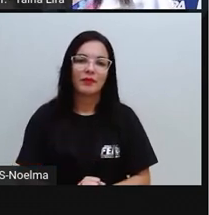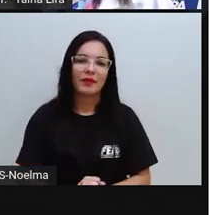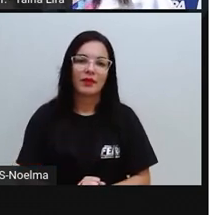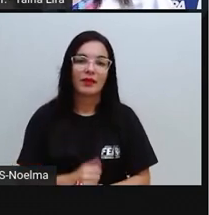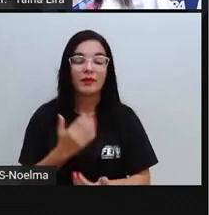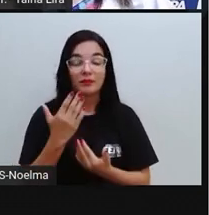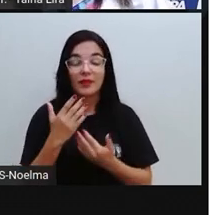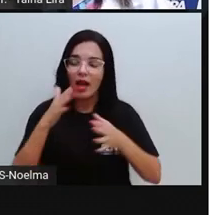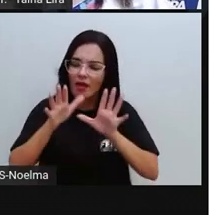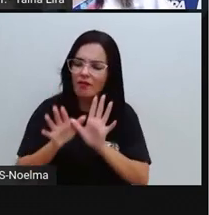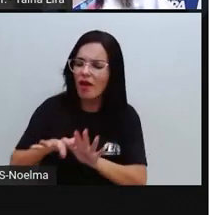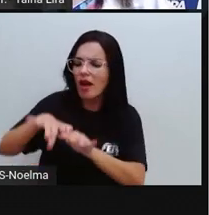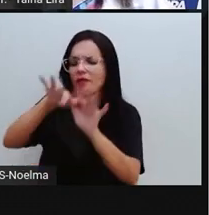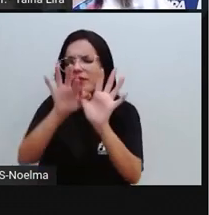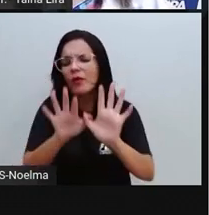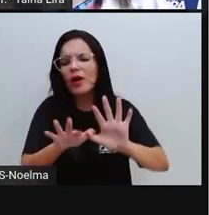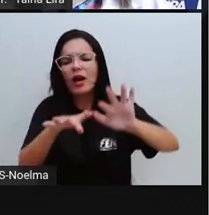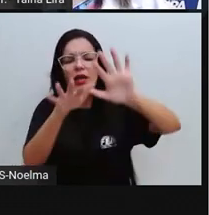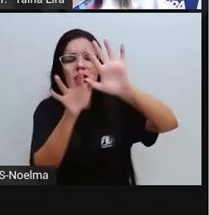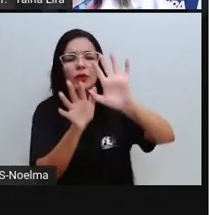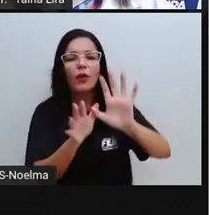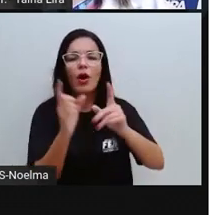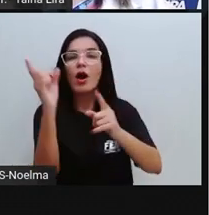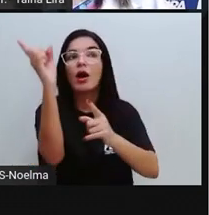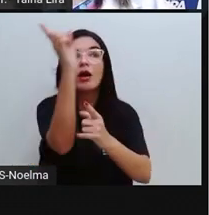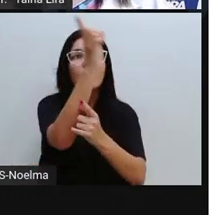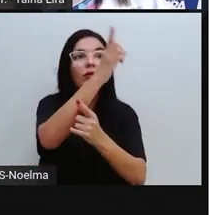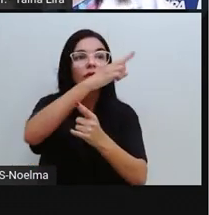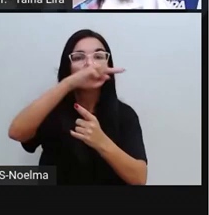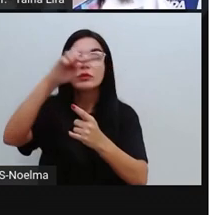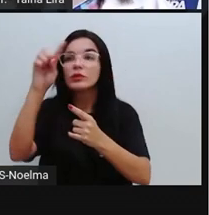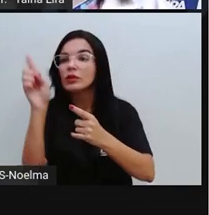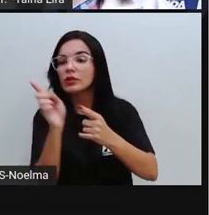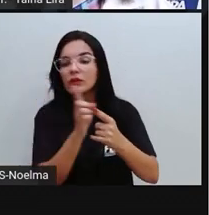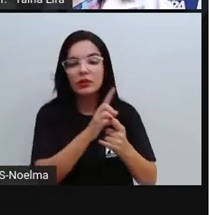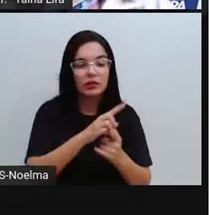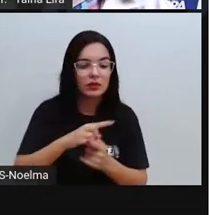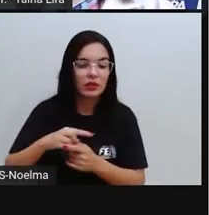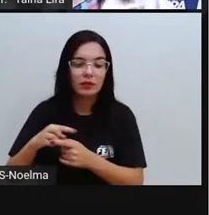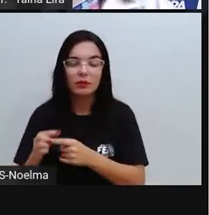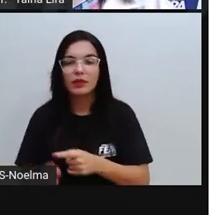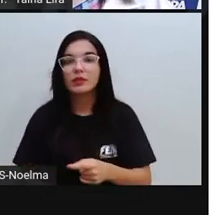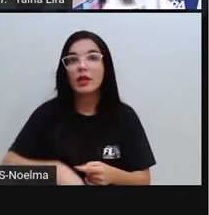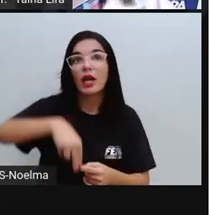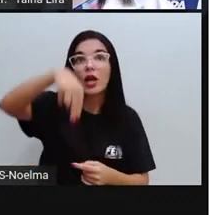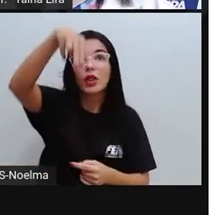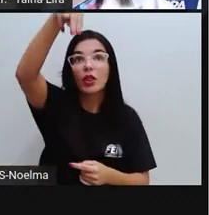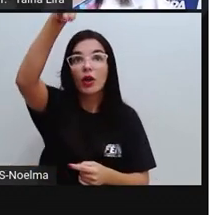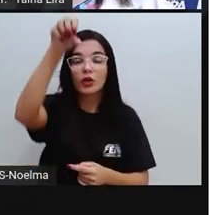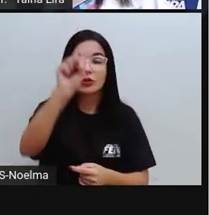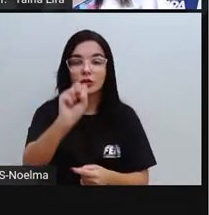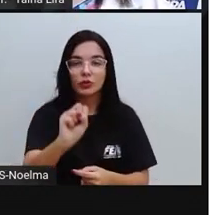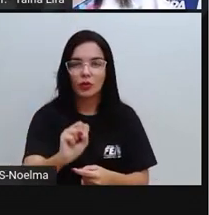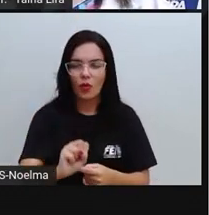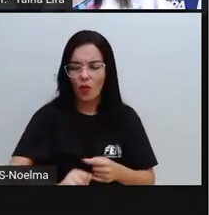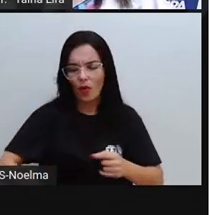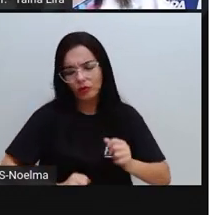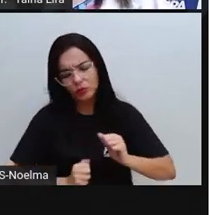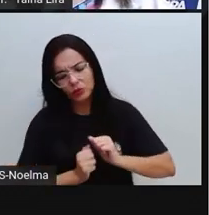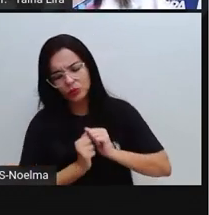Ó, vai voando, contornando a imensa curva norte-sul. Vou com ela viajando